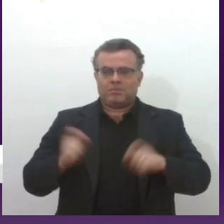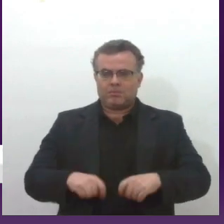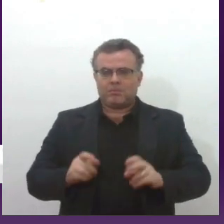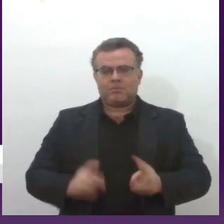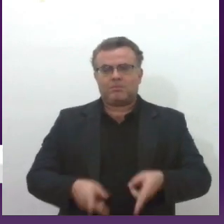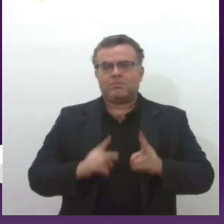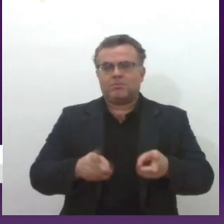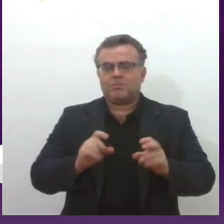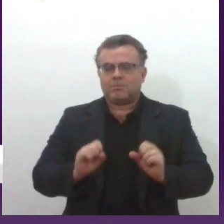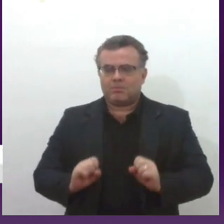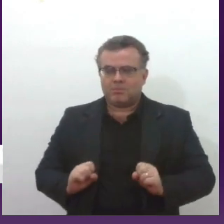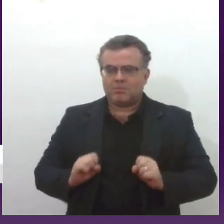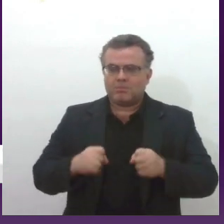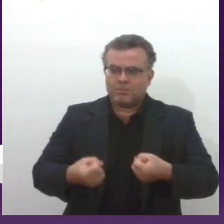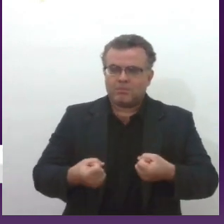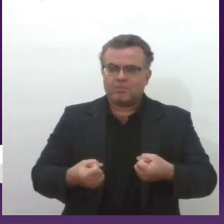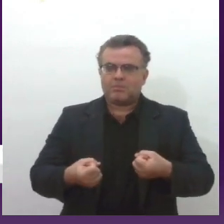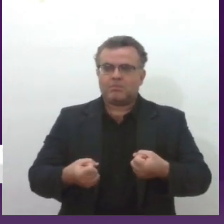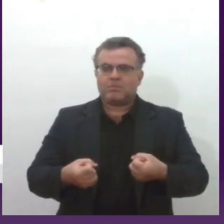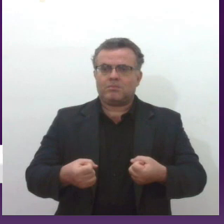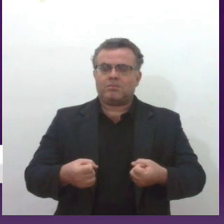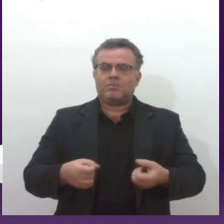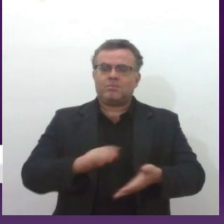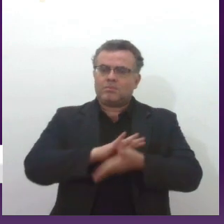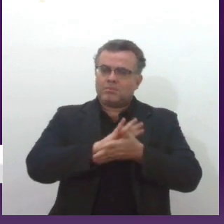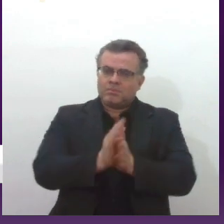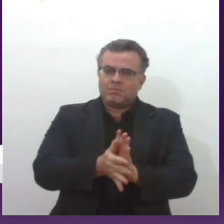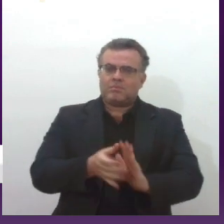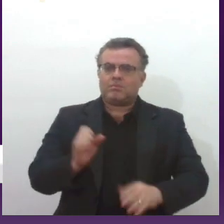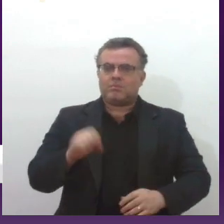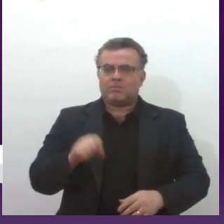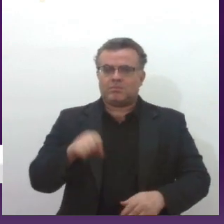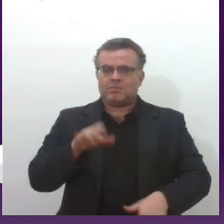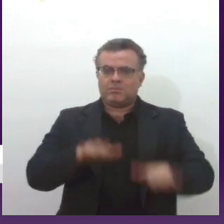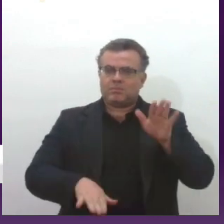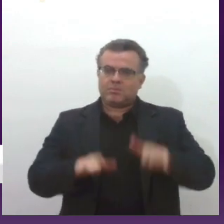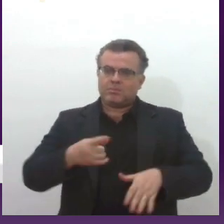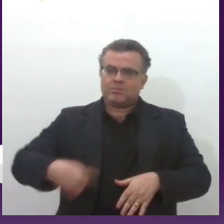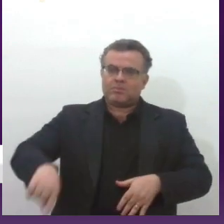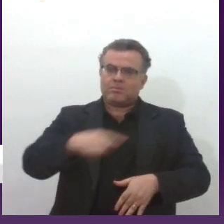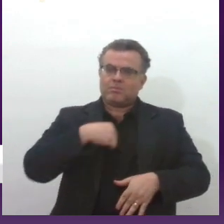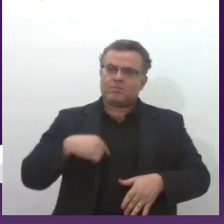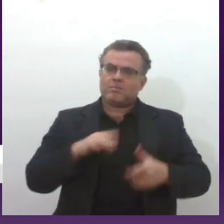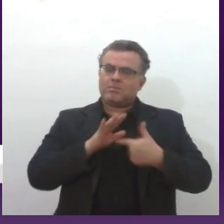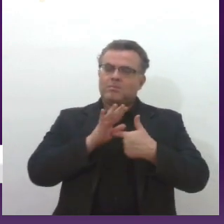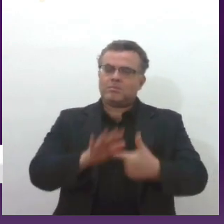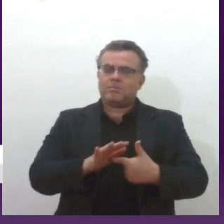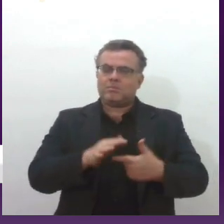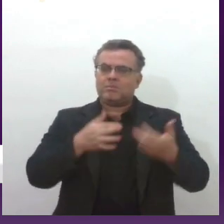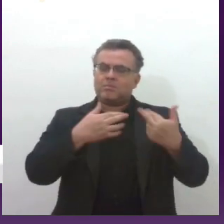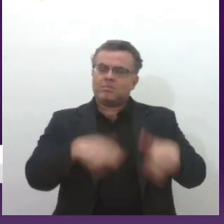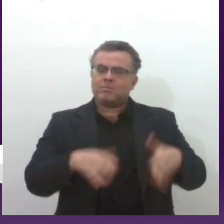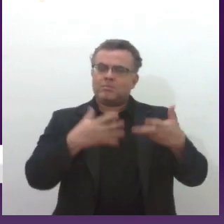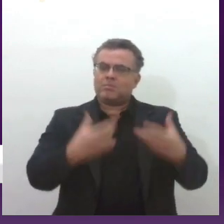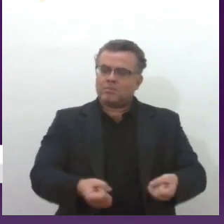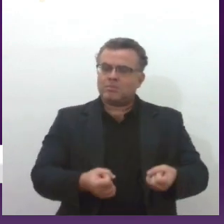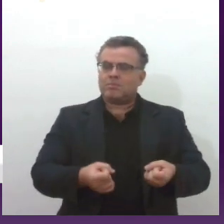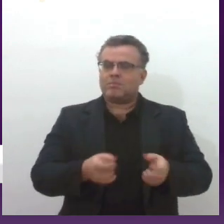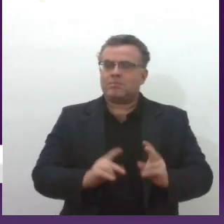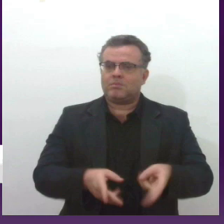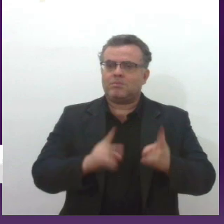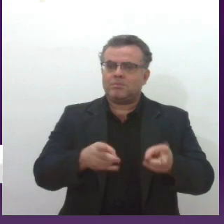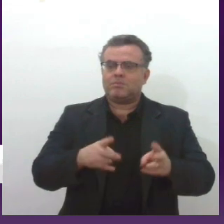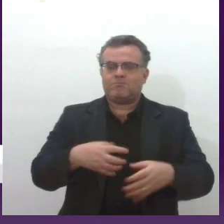com muito esforço, a gente é muito discriminada, é, mas também depende muito da gente, quando a gente tem, a gente resolve abraçar, vamos dizer assim, uma força